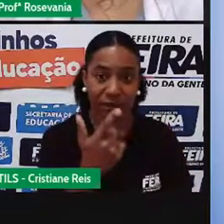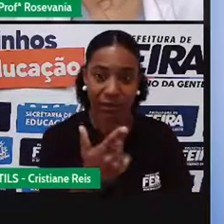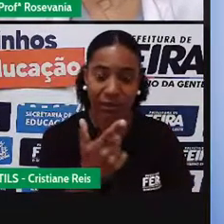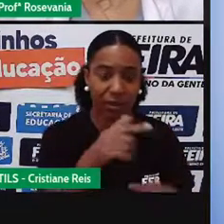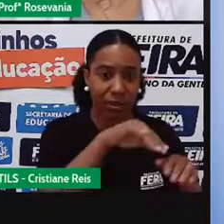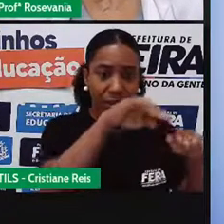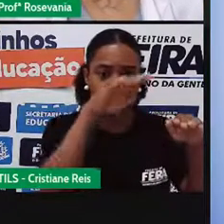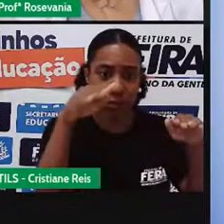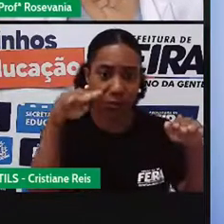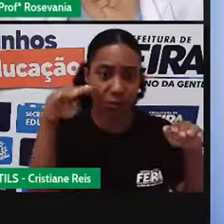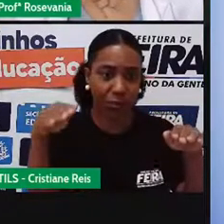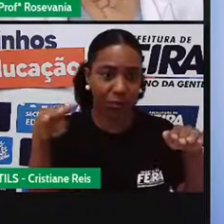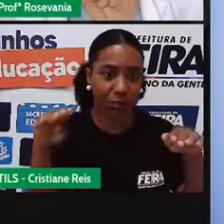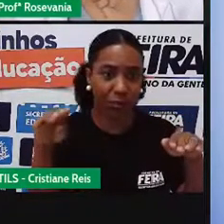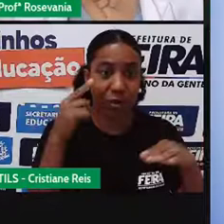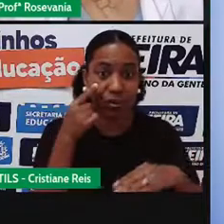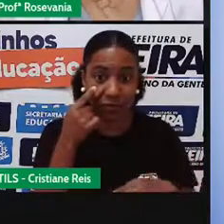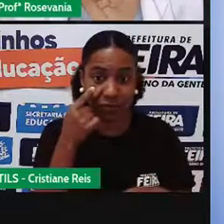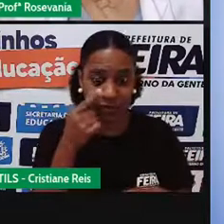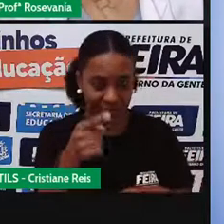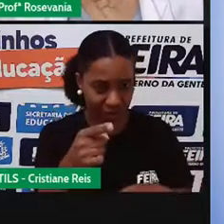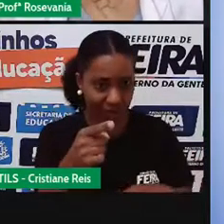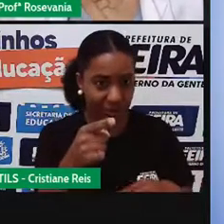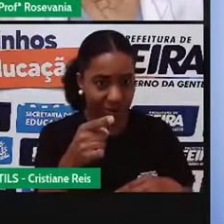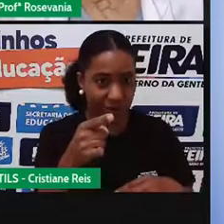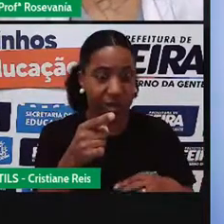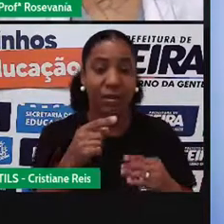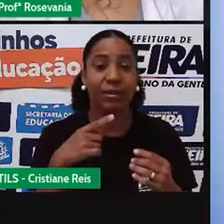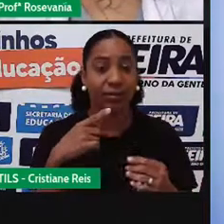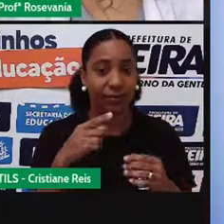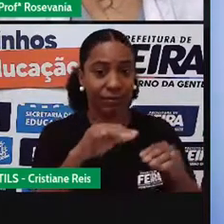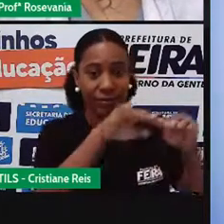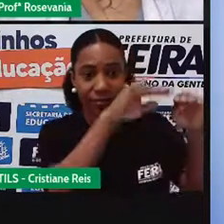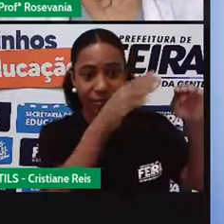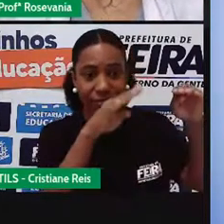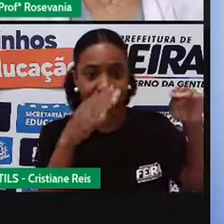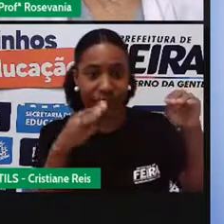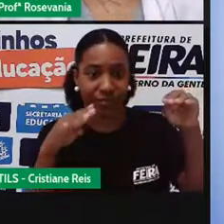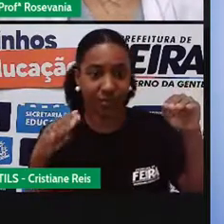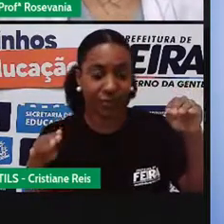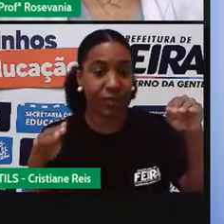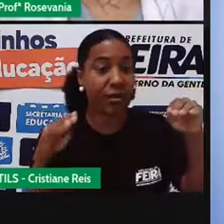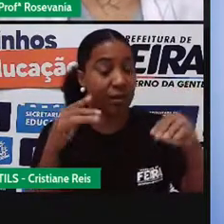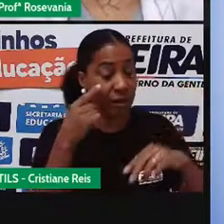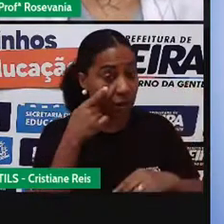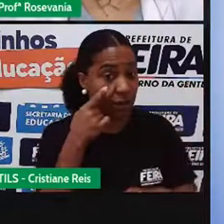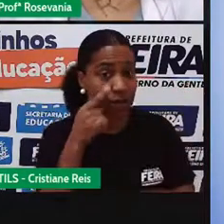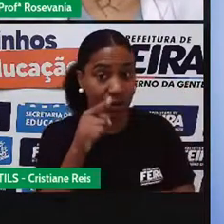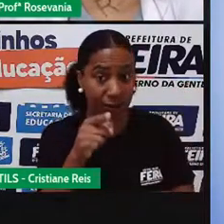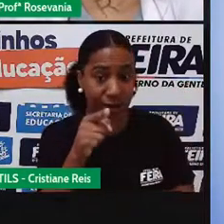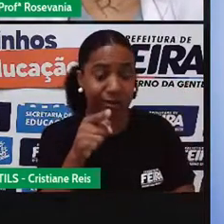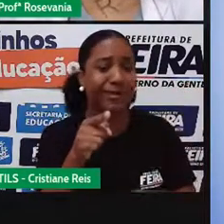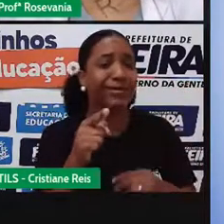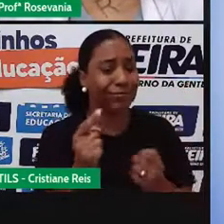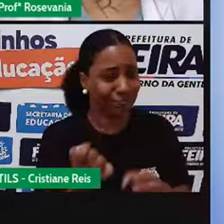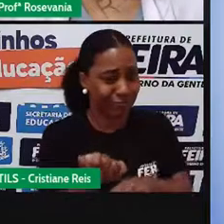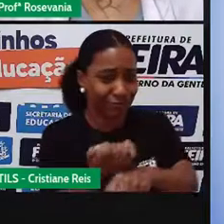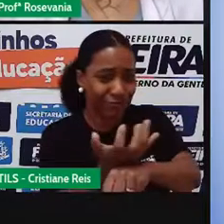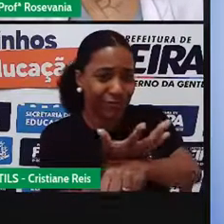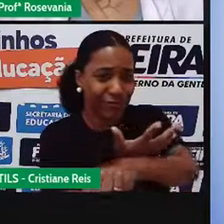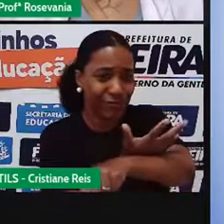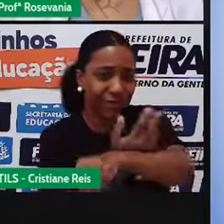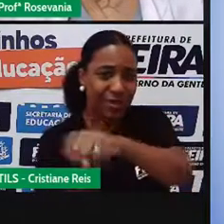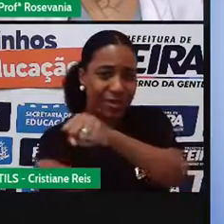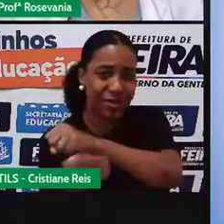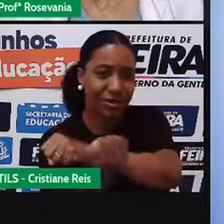altas, nas áreas mais próximas das terras, né, do nosso conjunto, do nosso planalto, você vai perceber que a vegetação, ela já é mais